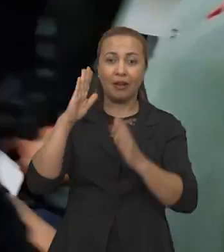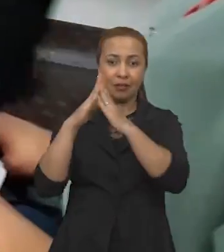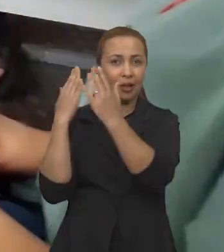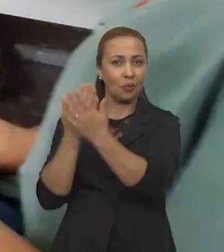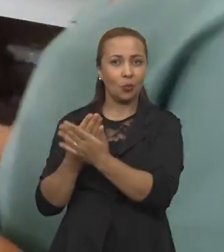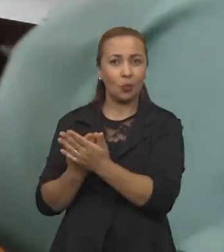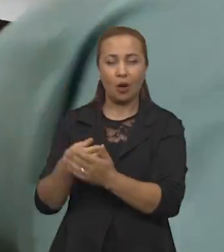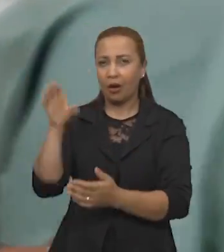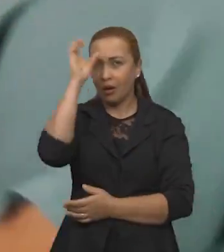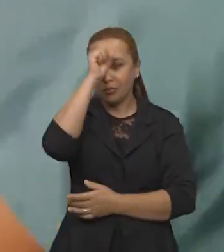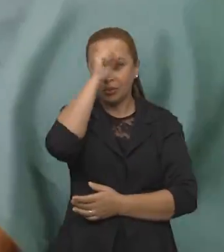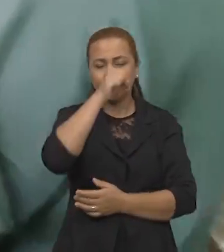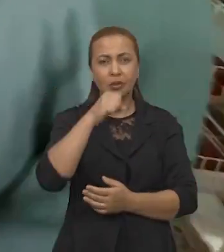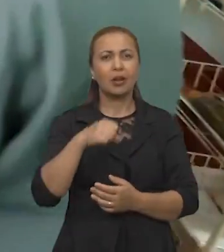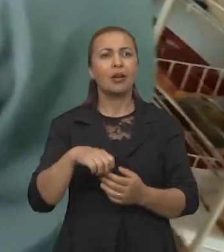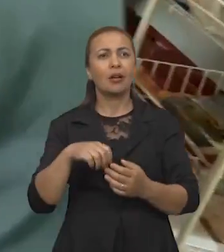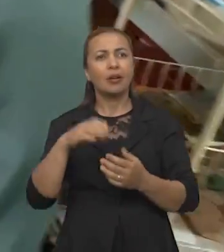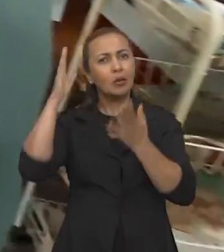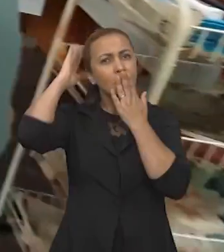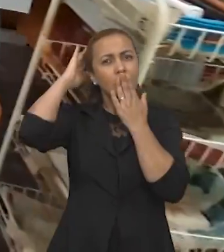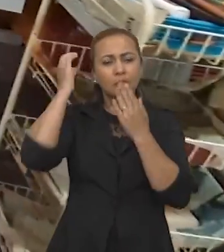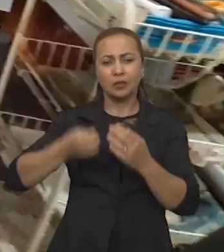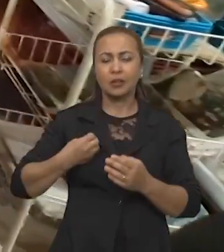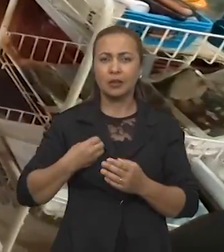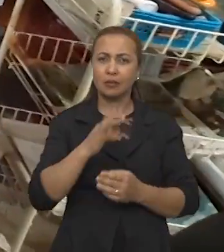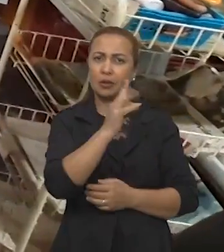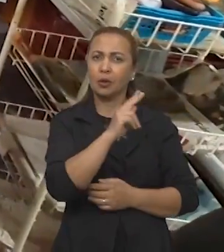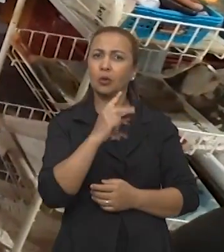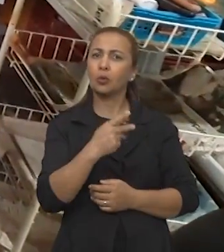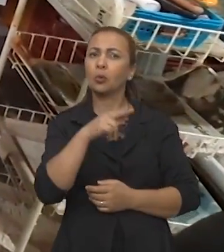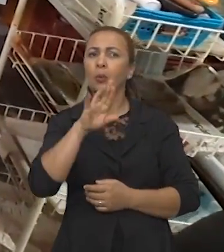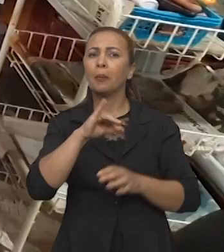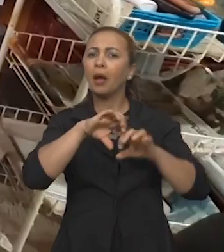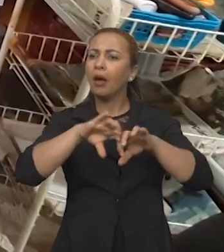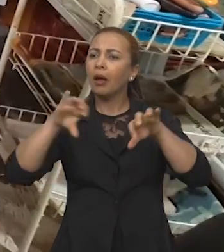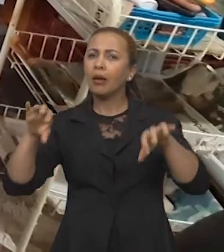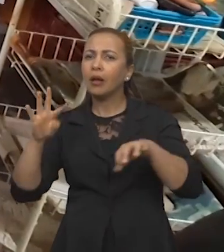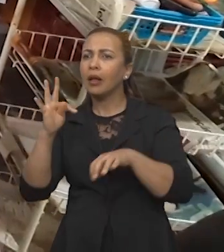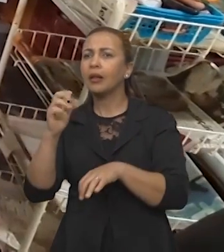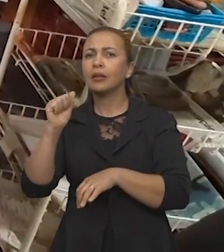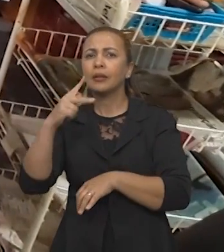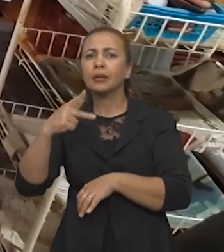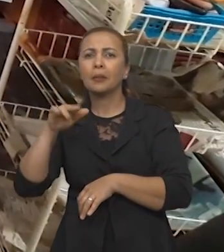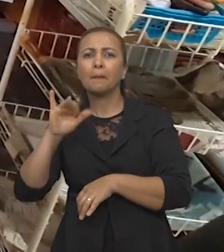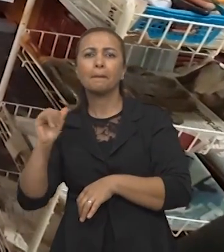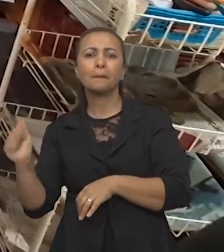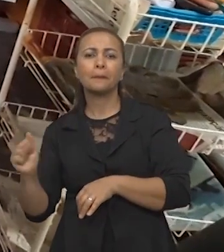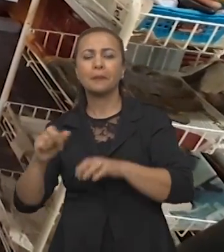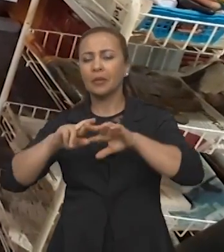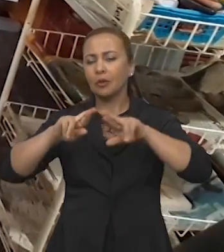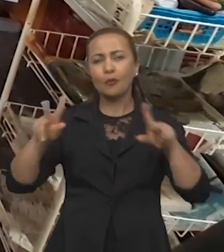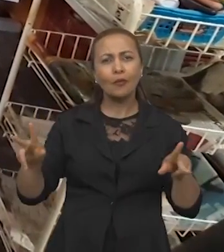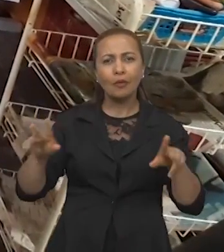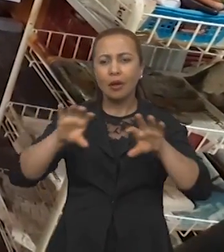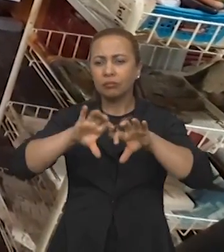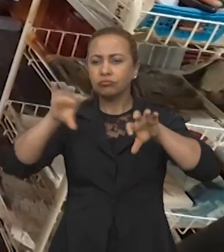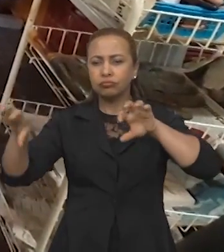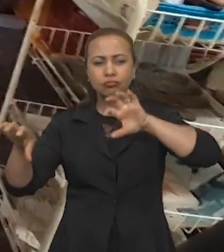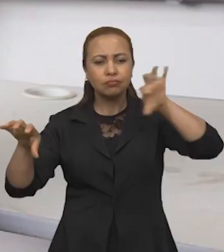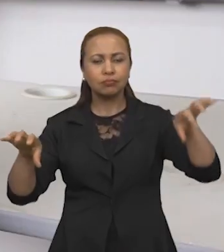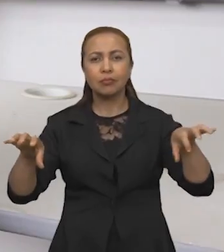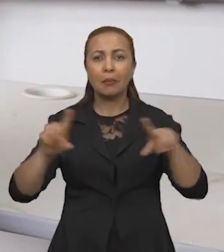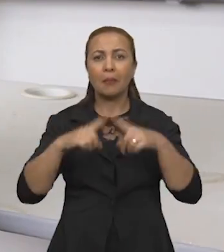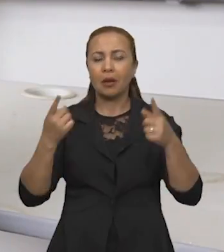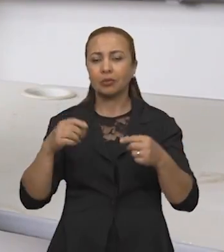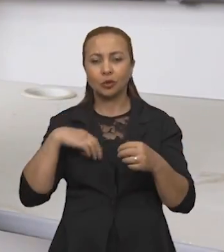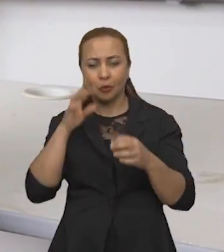escola, eu aprendi que os Tupis estavam em uma região e os Chapulhas estavam em outra, era uma informação comum a todos, né,